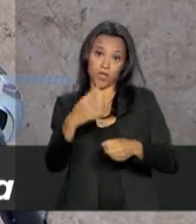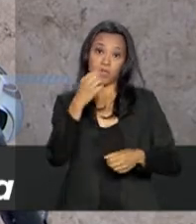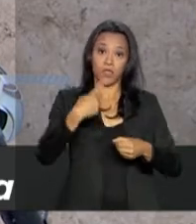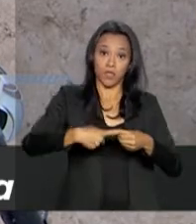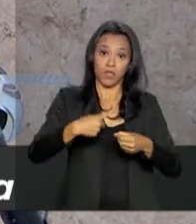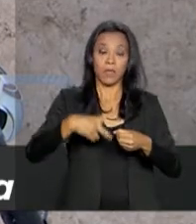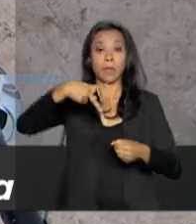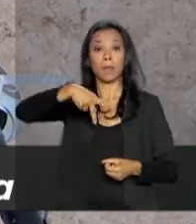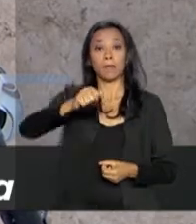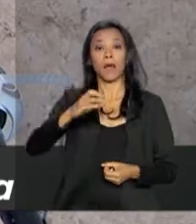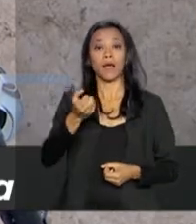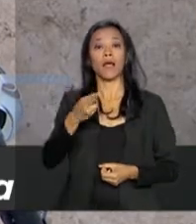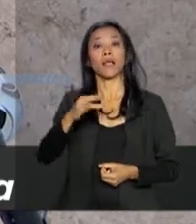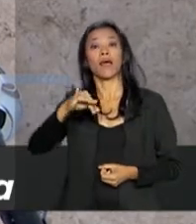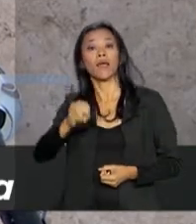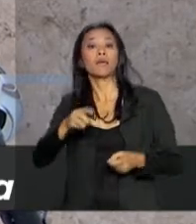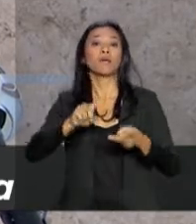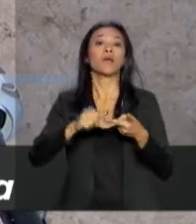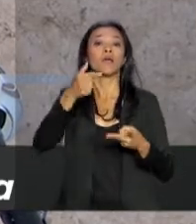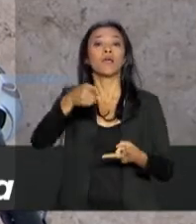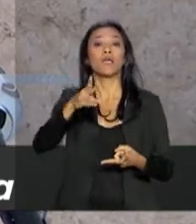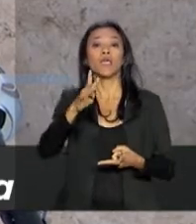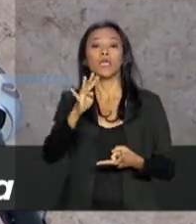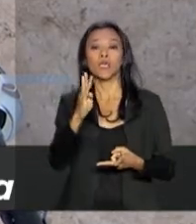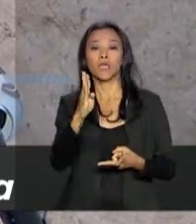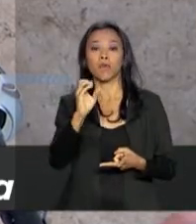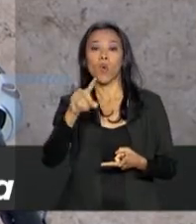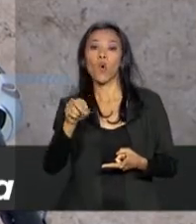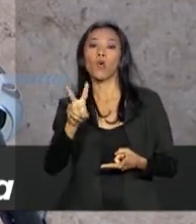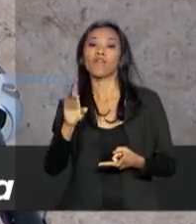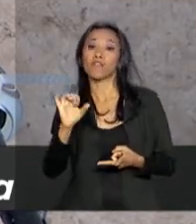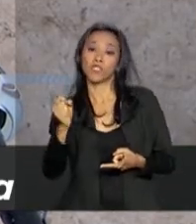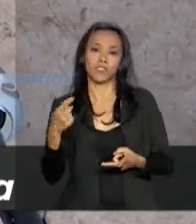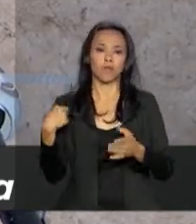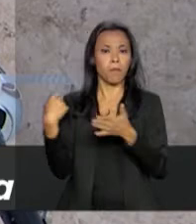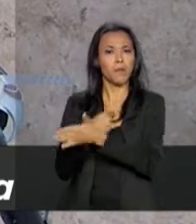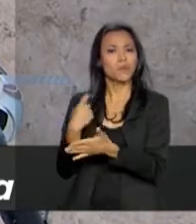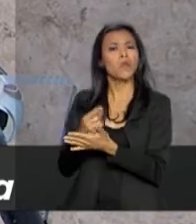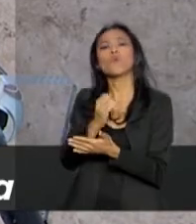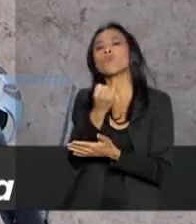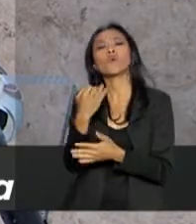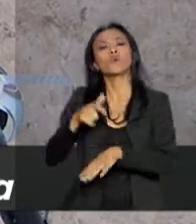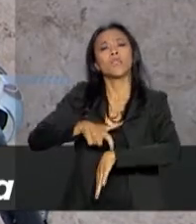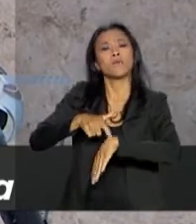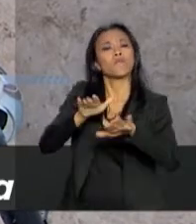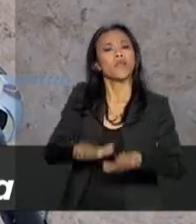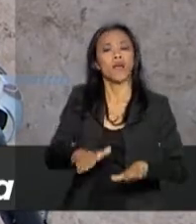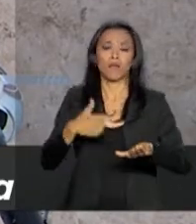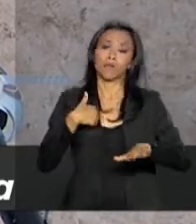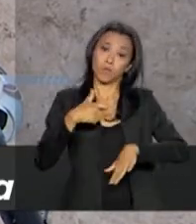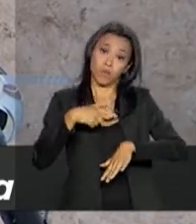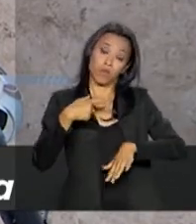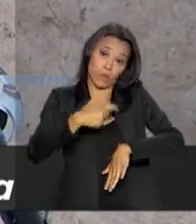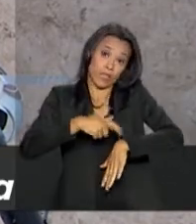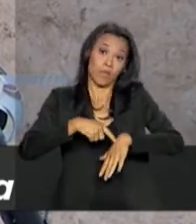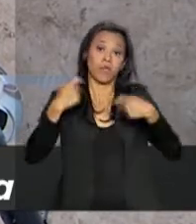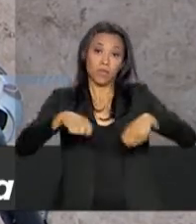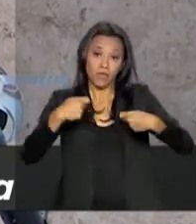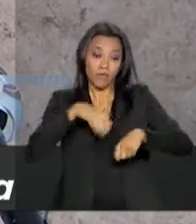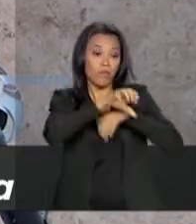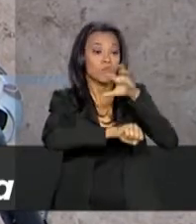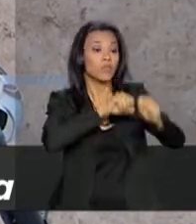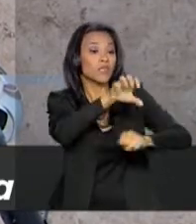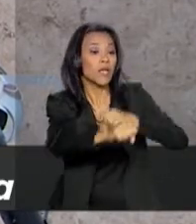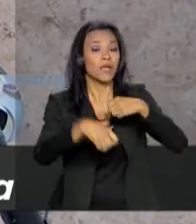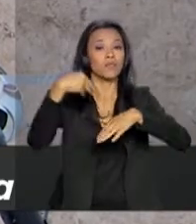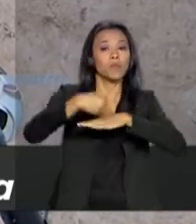permanece lá? O tempo que for necessário. A previsão é voltar amanhã, porque nós temos que agir rápido. Então, eles vão lá buscar os dados e